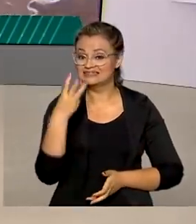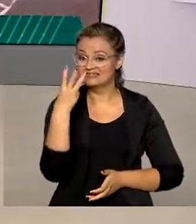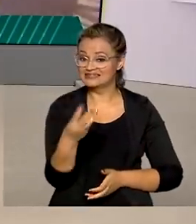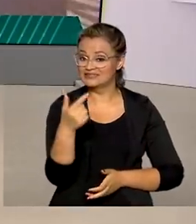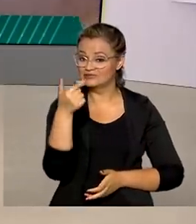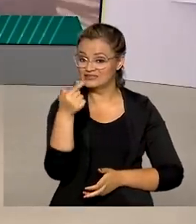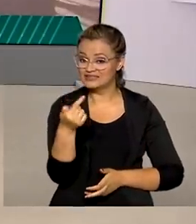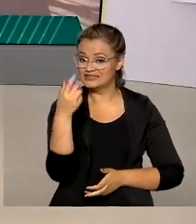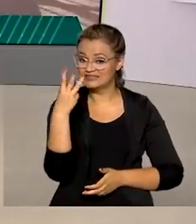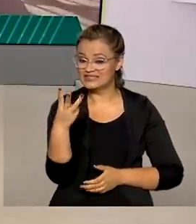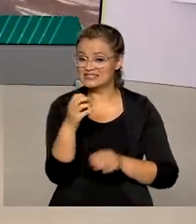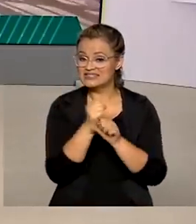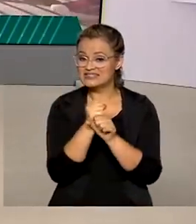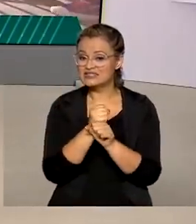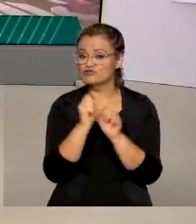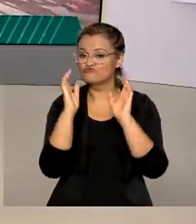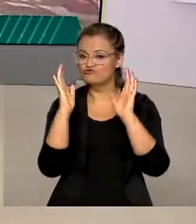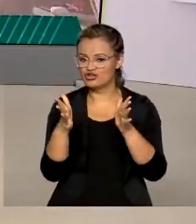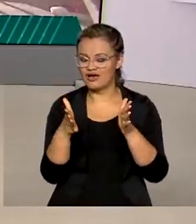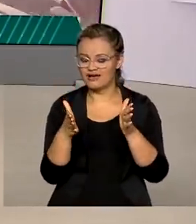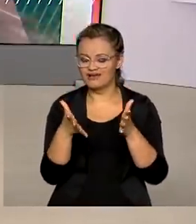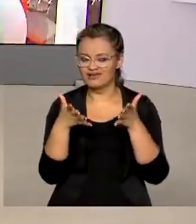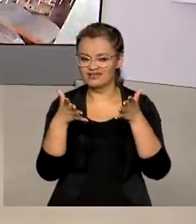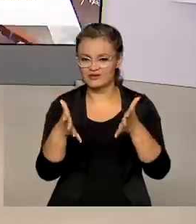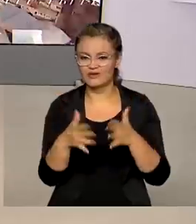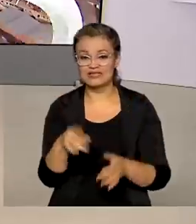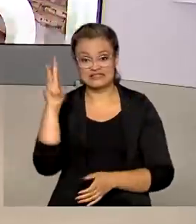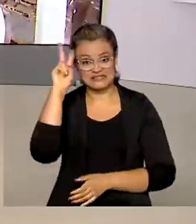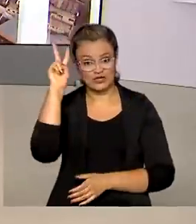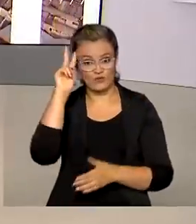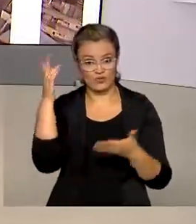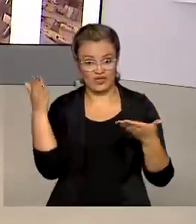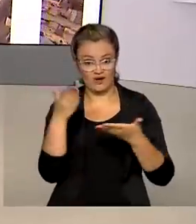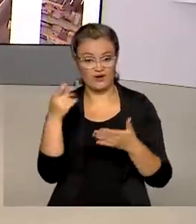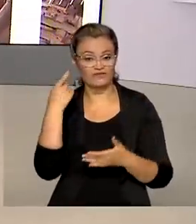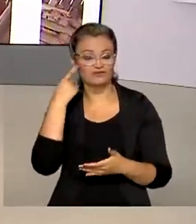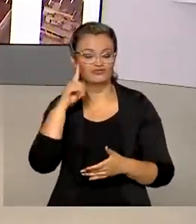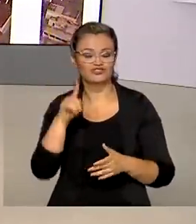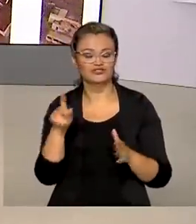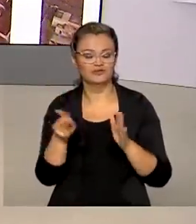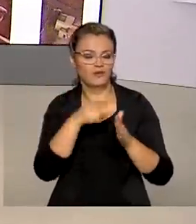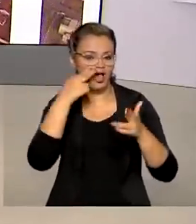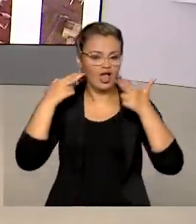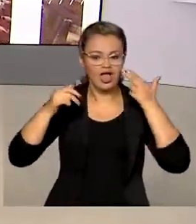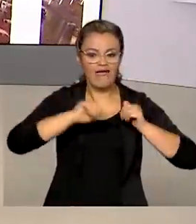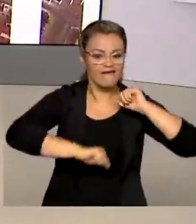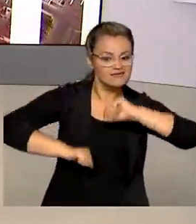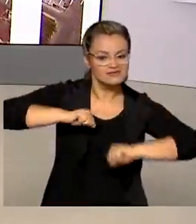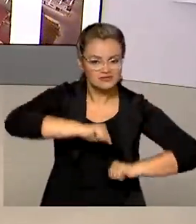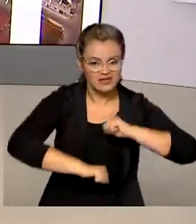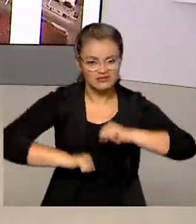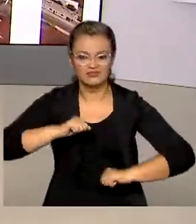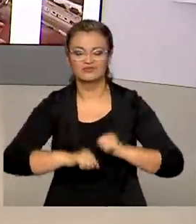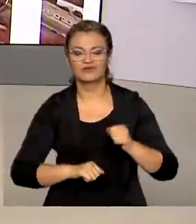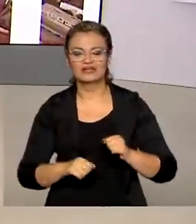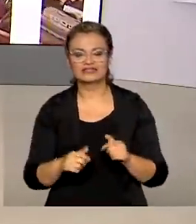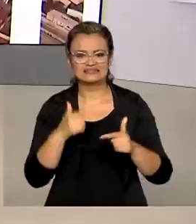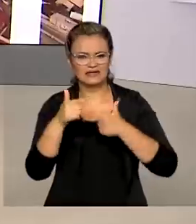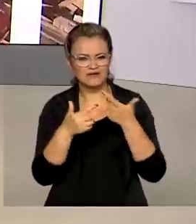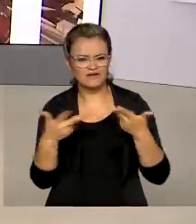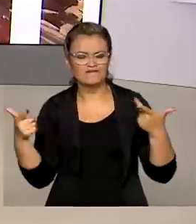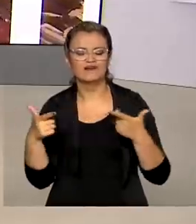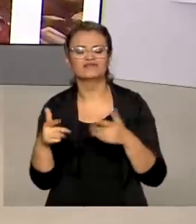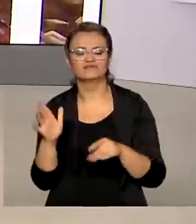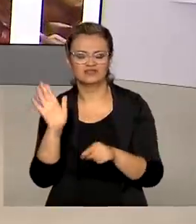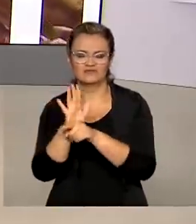373 anos de atuação. Nesta segunda-feira foi comemorado o Dia do Exército. Entre as várias ações da Força, o combate à